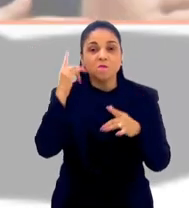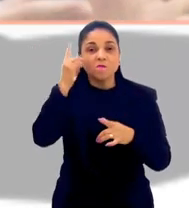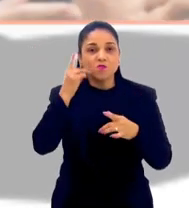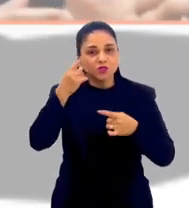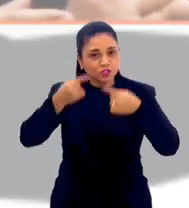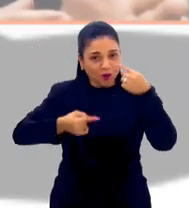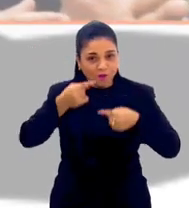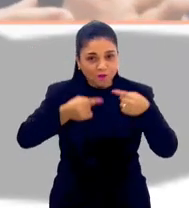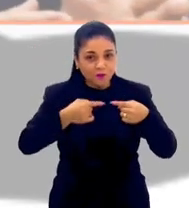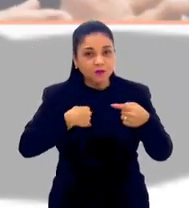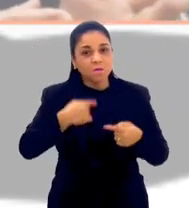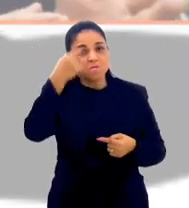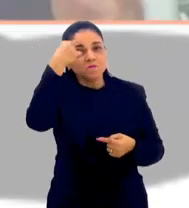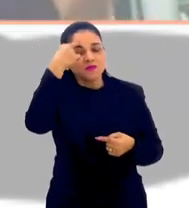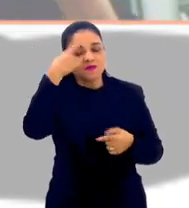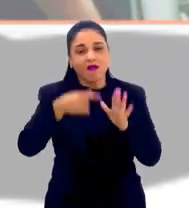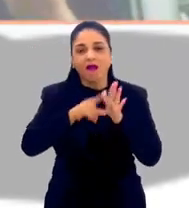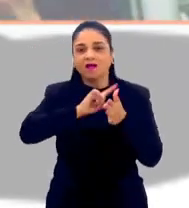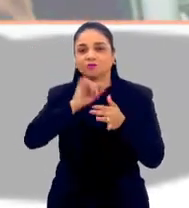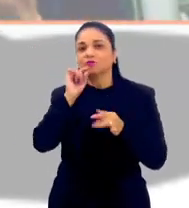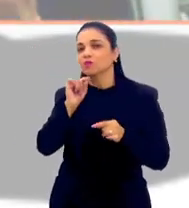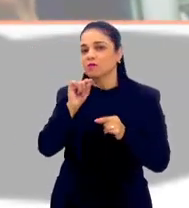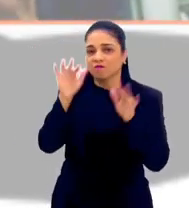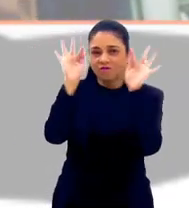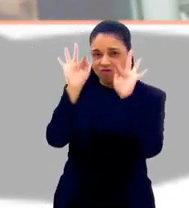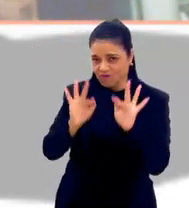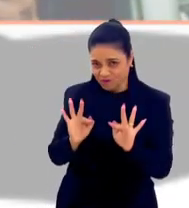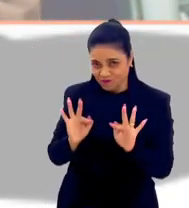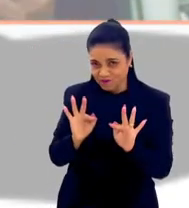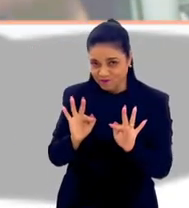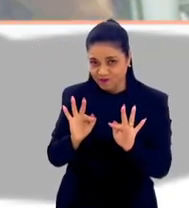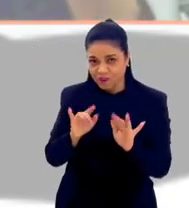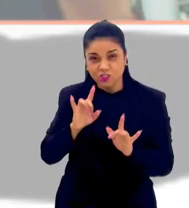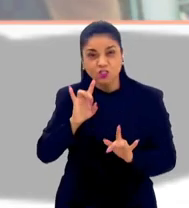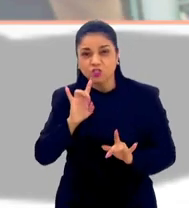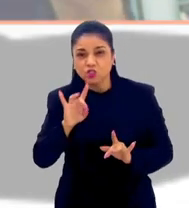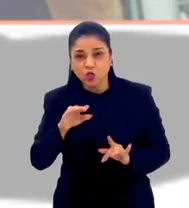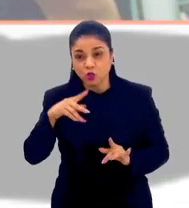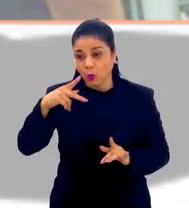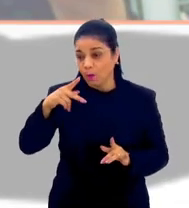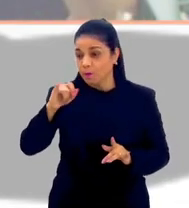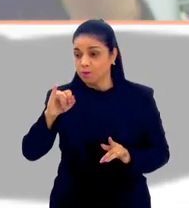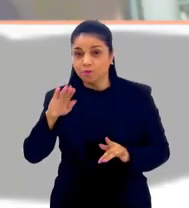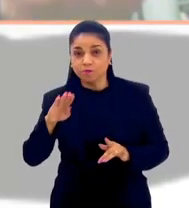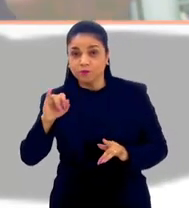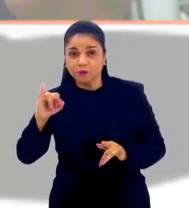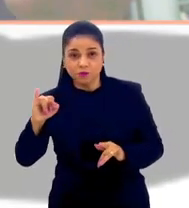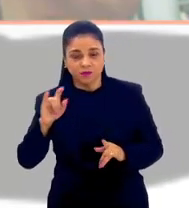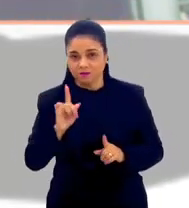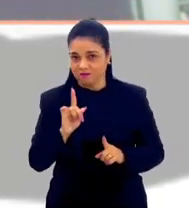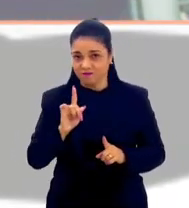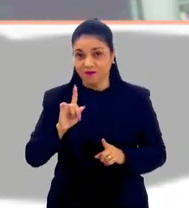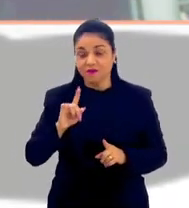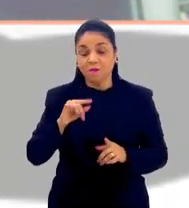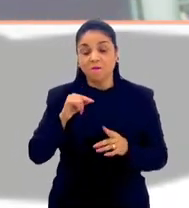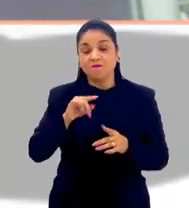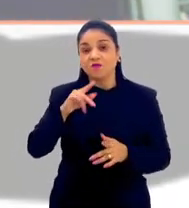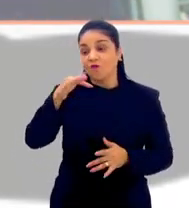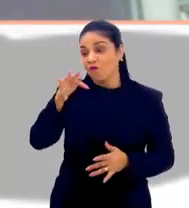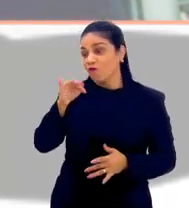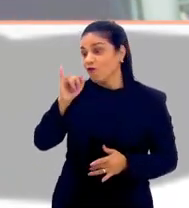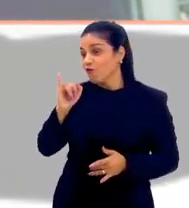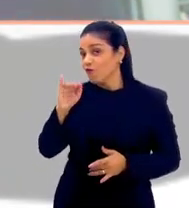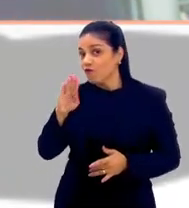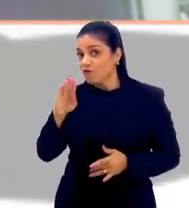você tem que pensar em felicidade. Claro. E aí, você tem que pensar não só no PIB, Produto Interno Bruto. Você tem que pensar no